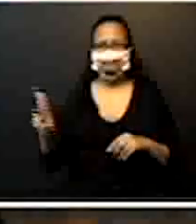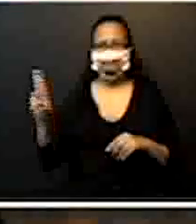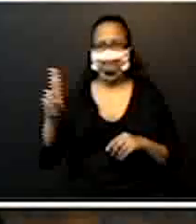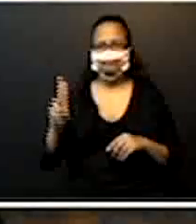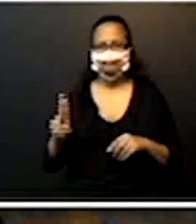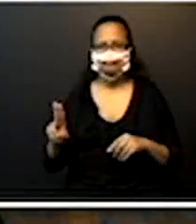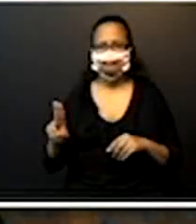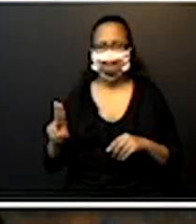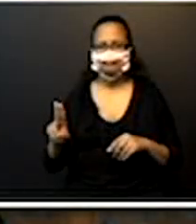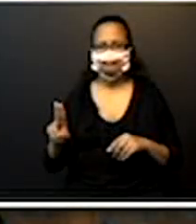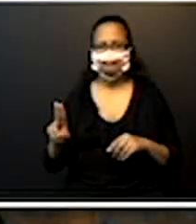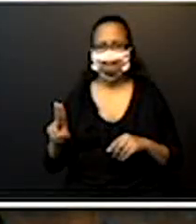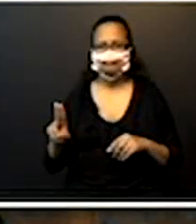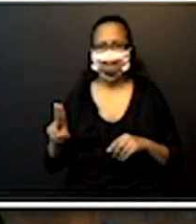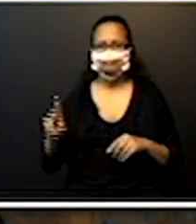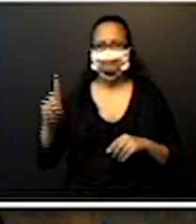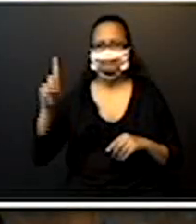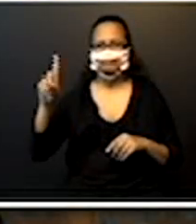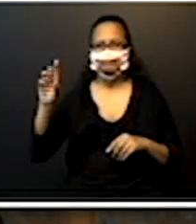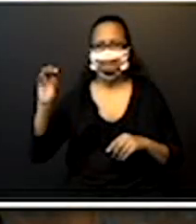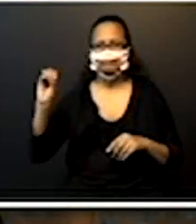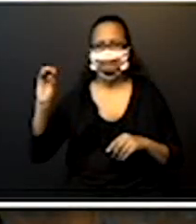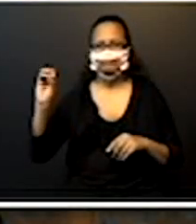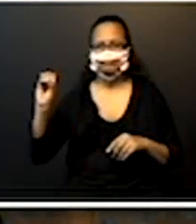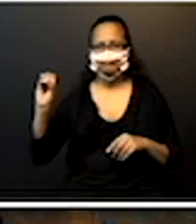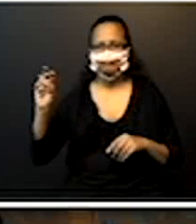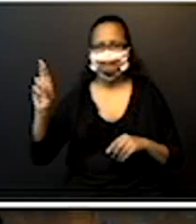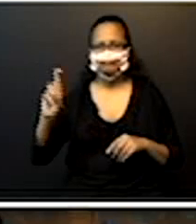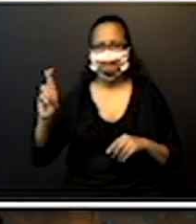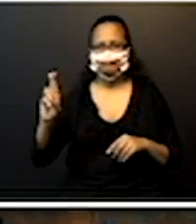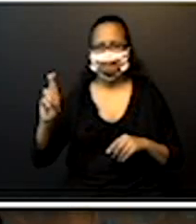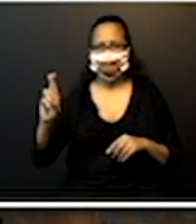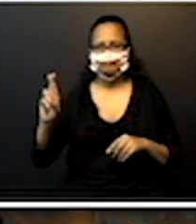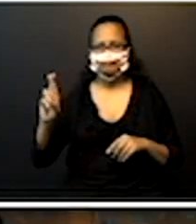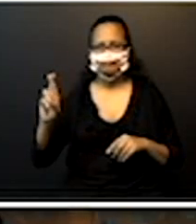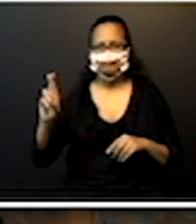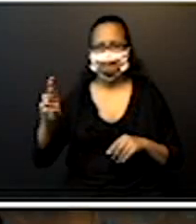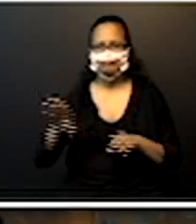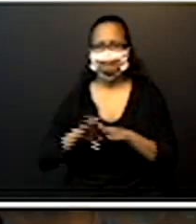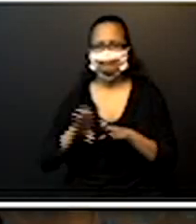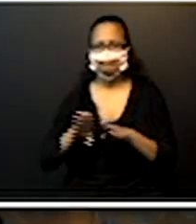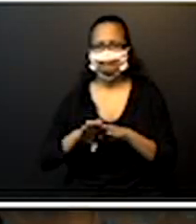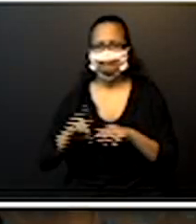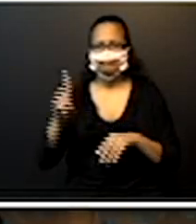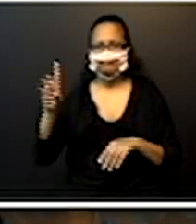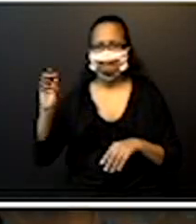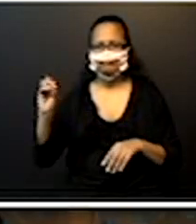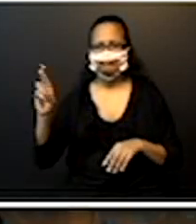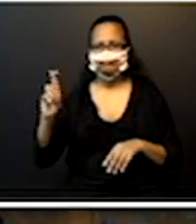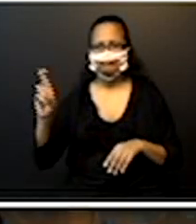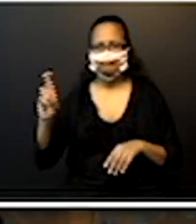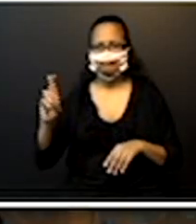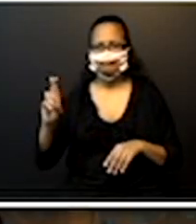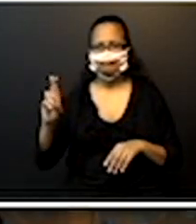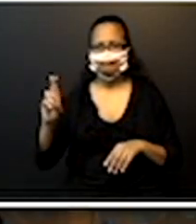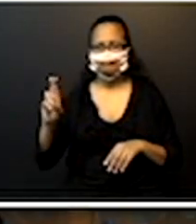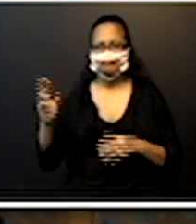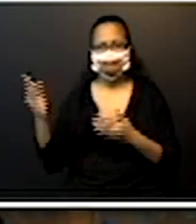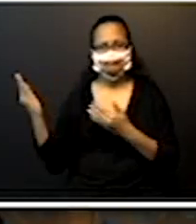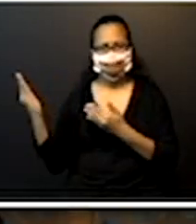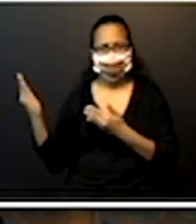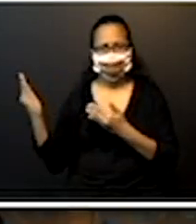100 e o 10. Está ali já a fotinho para não ter dúvida, o 100 e o 10.